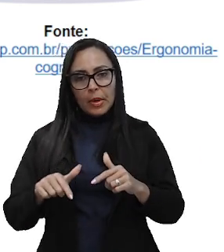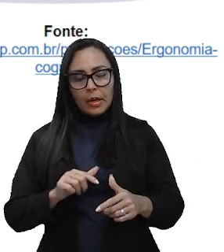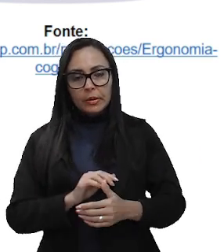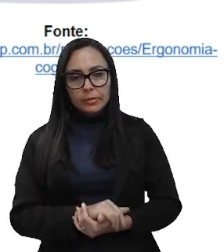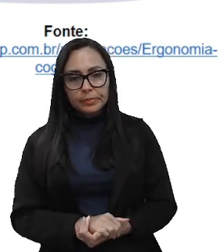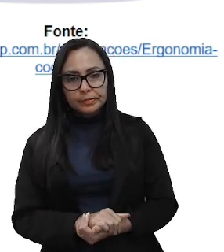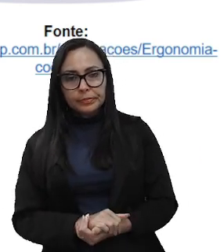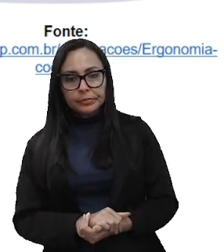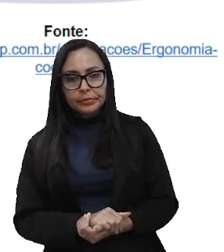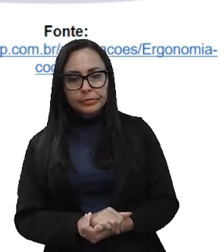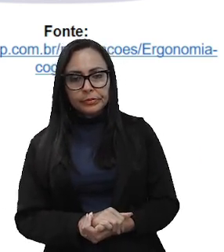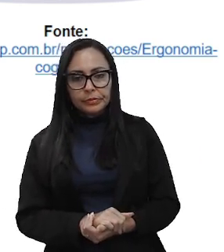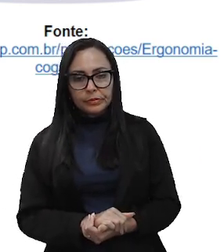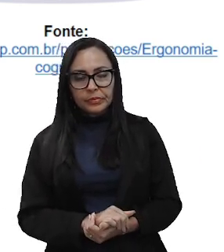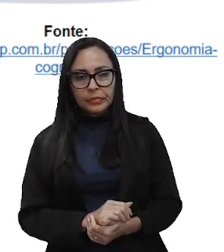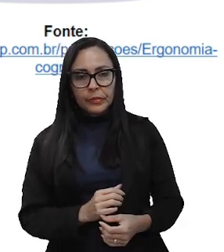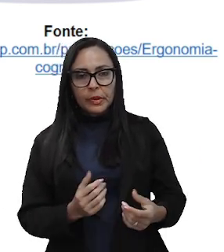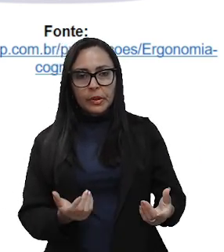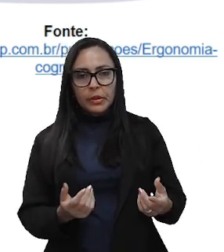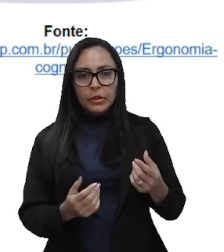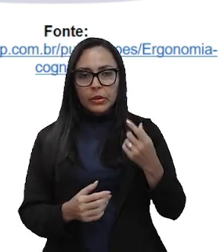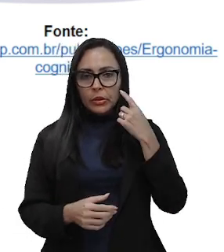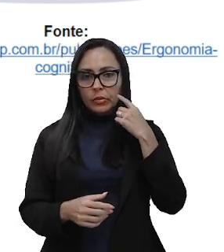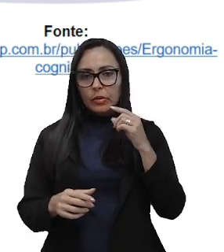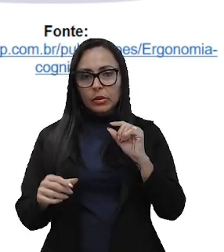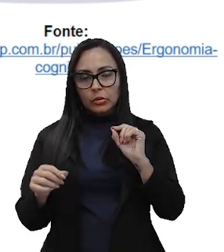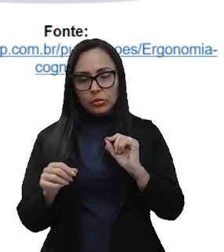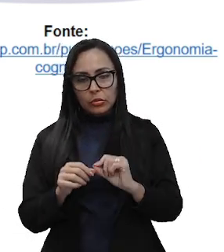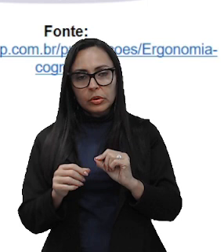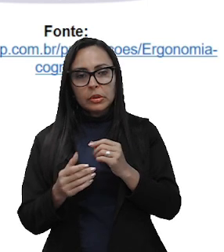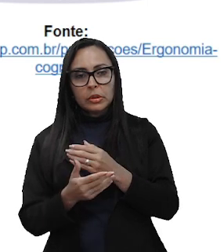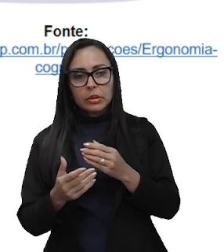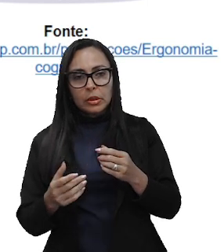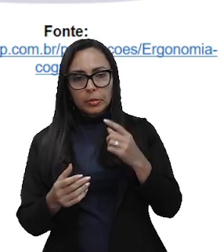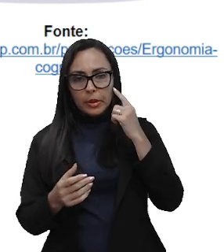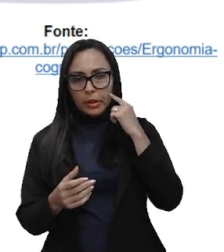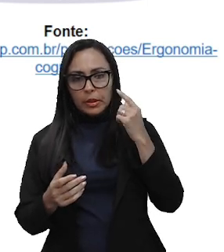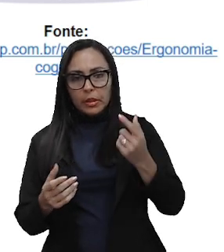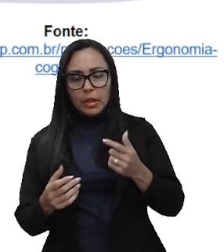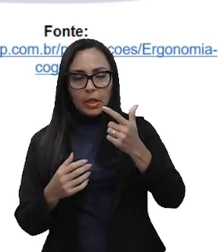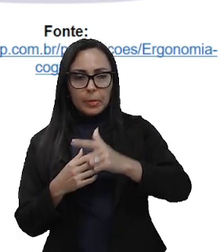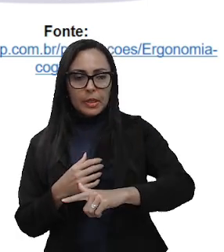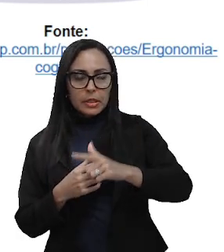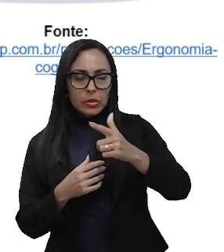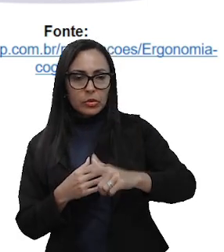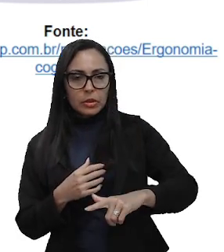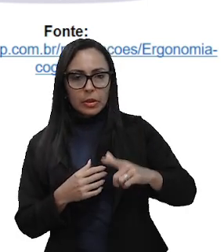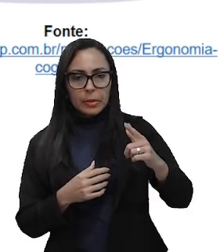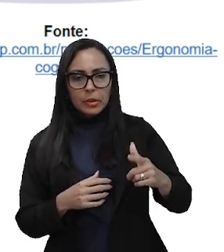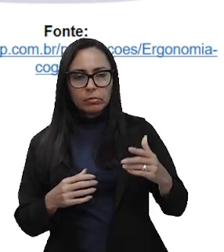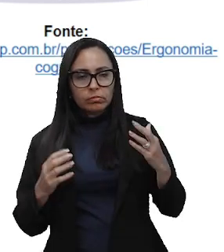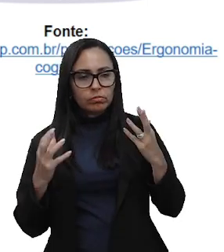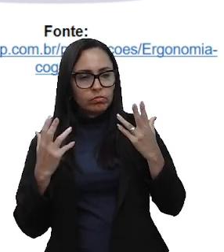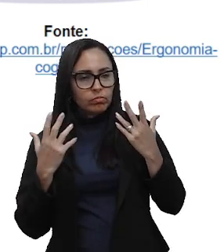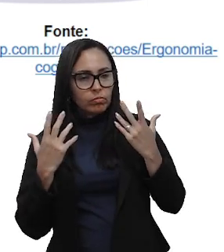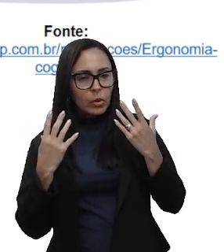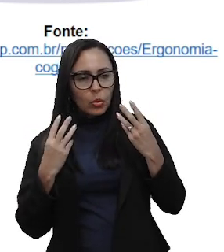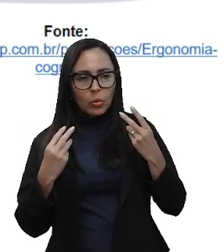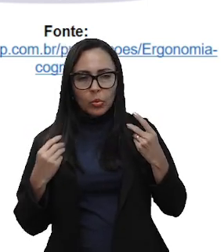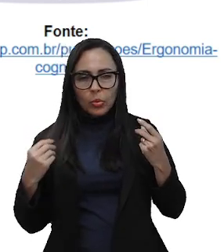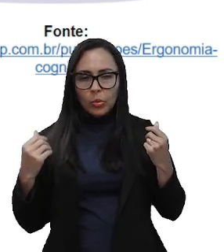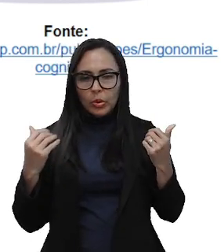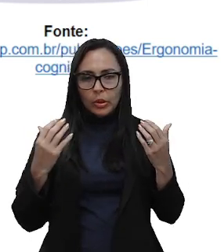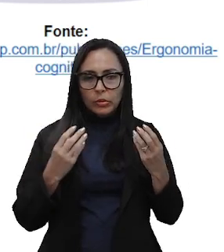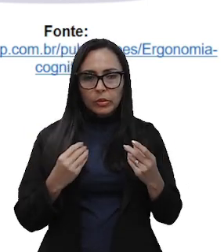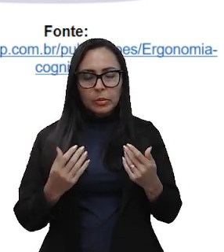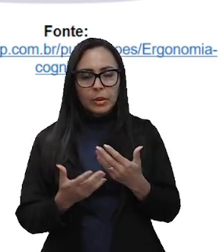demandas de trabalho e fatores, e fatores tais como repetição de tarefas, ruído, temperatura do